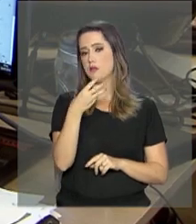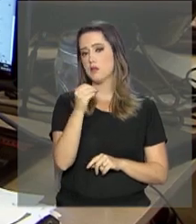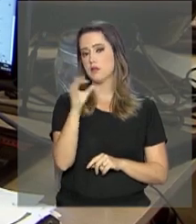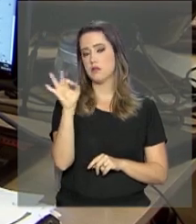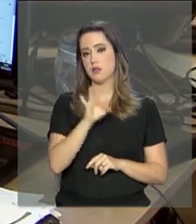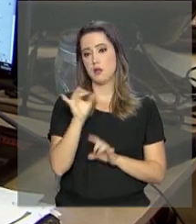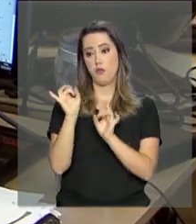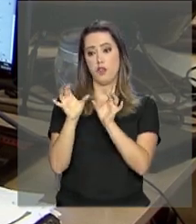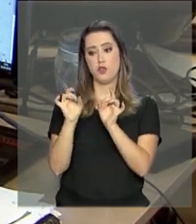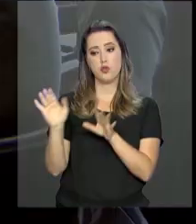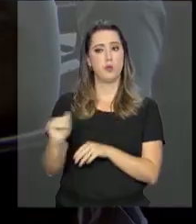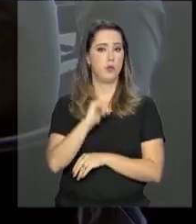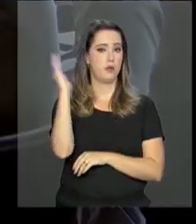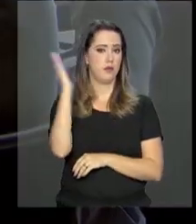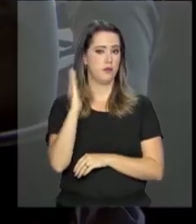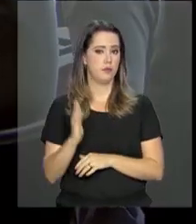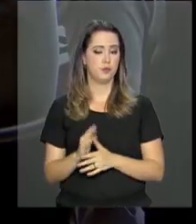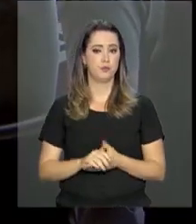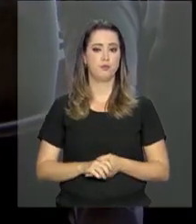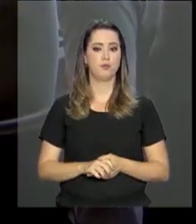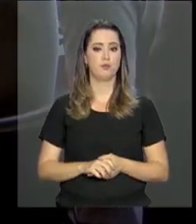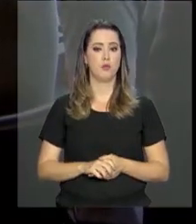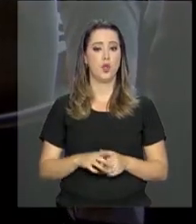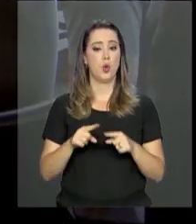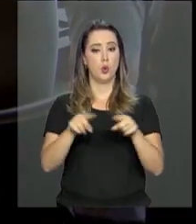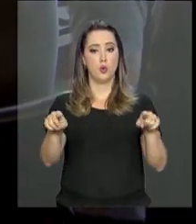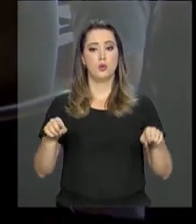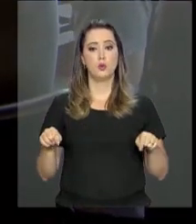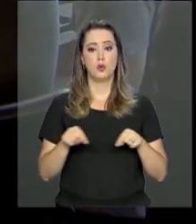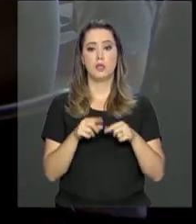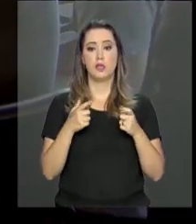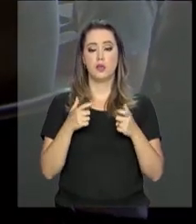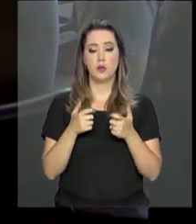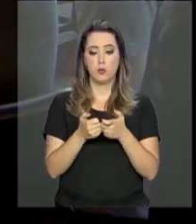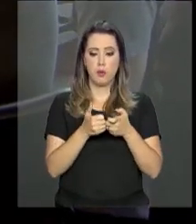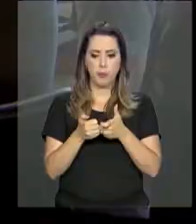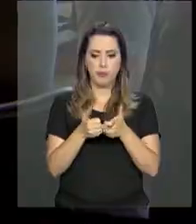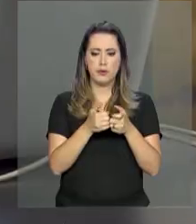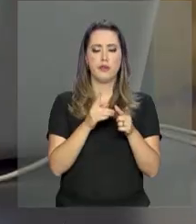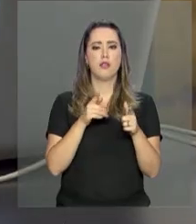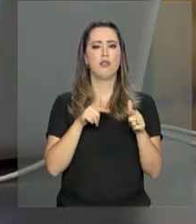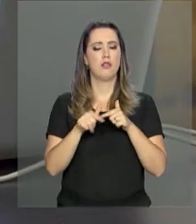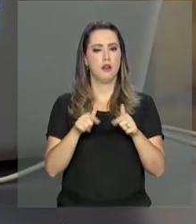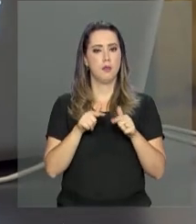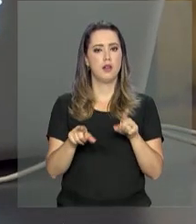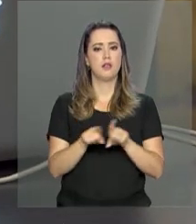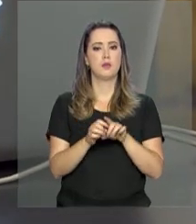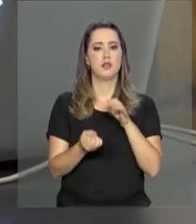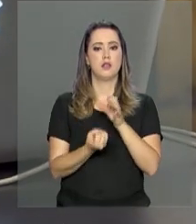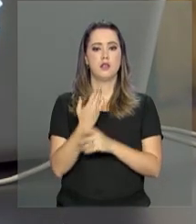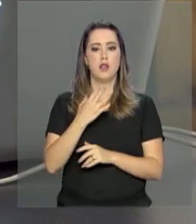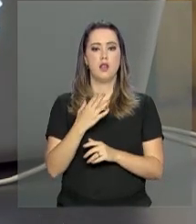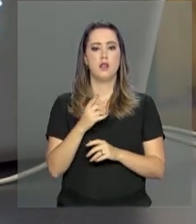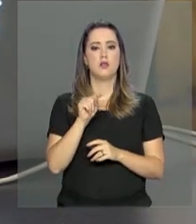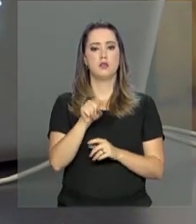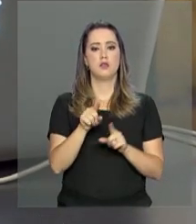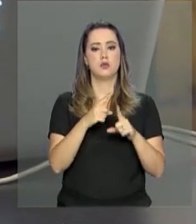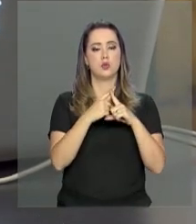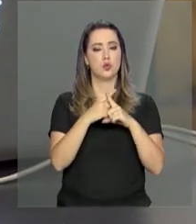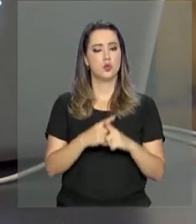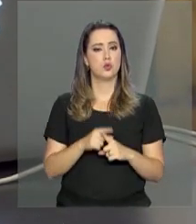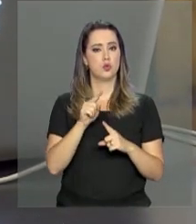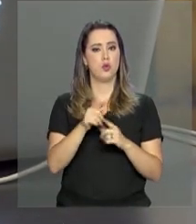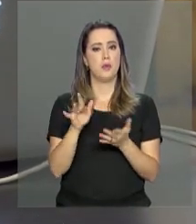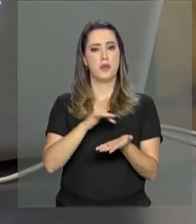exportam os jogos. No estúdio em que os jovens trabalham, também são criados jogos para dispositivos móveis como